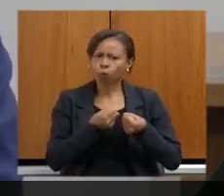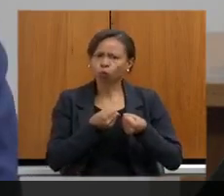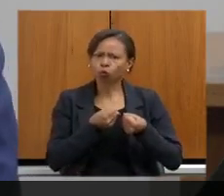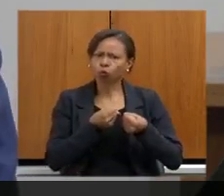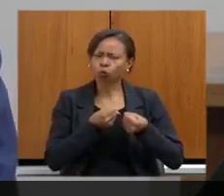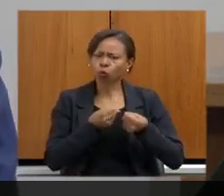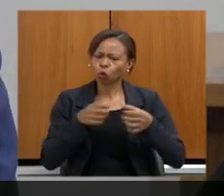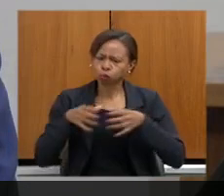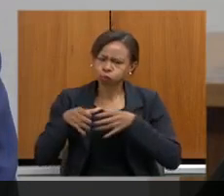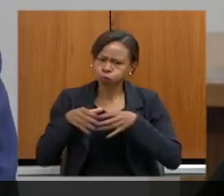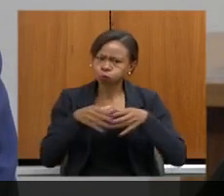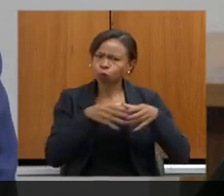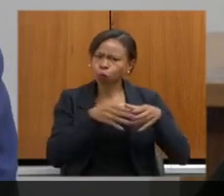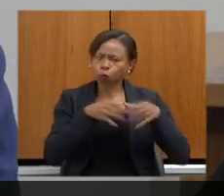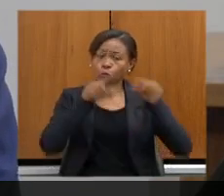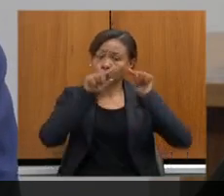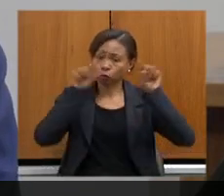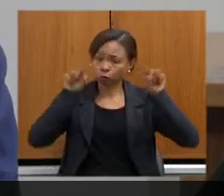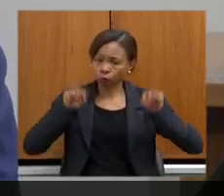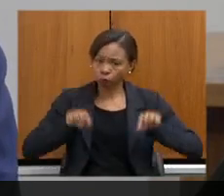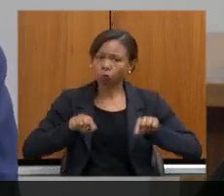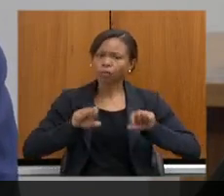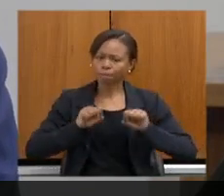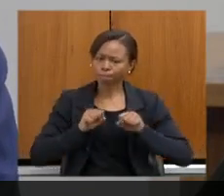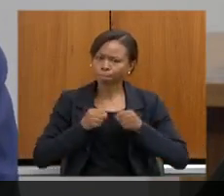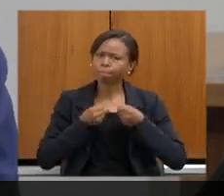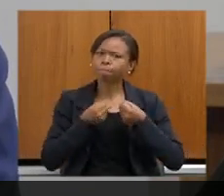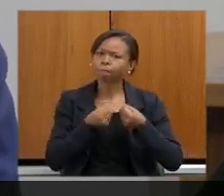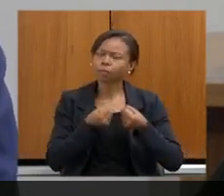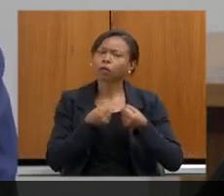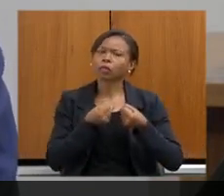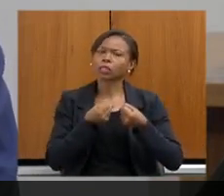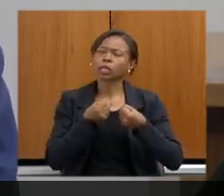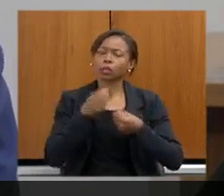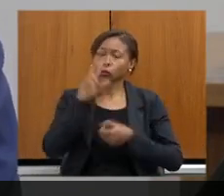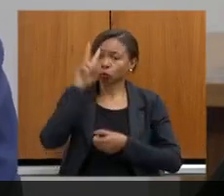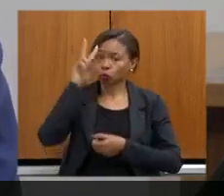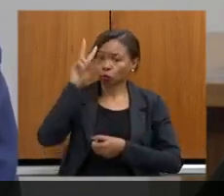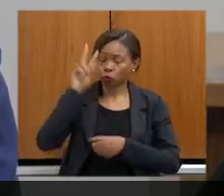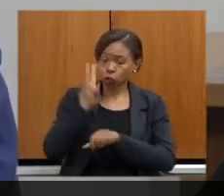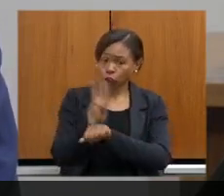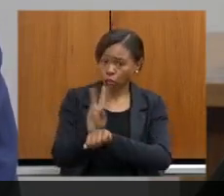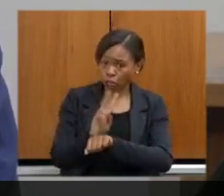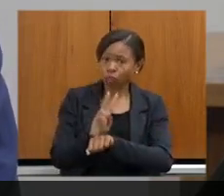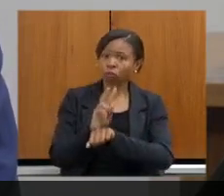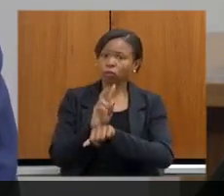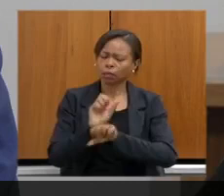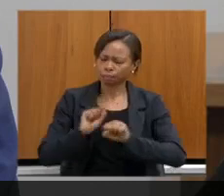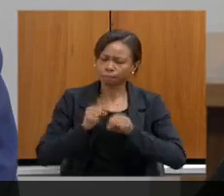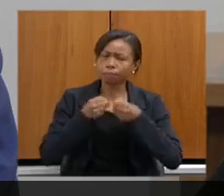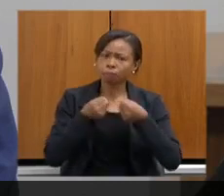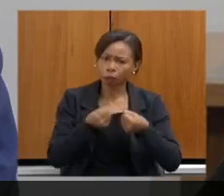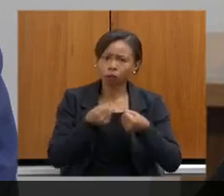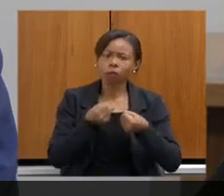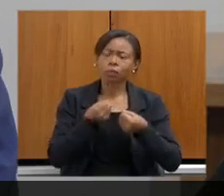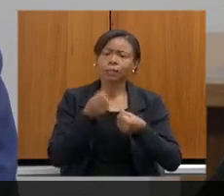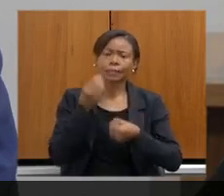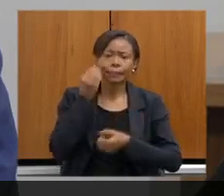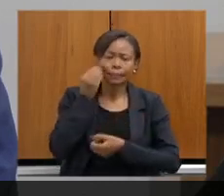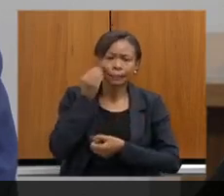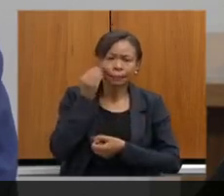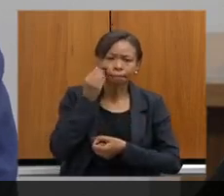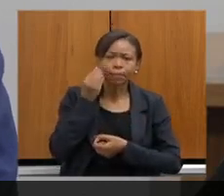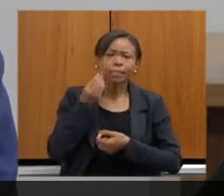dos servidores, das chefias, para que haja desenvolvimento de